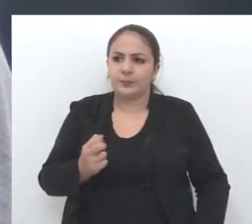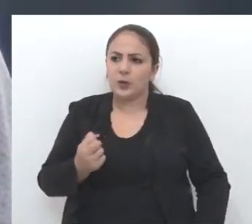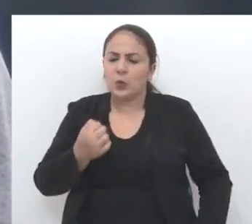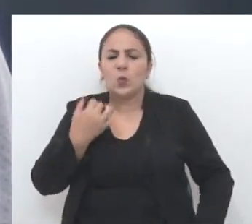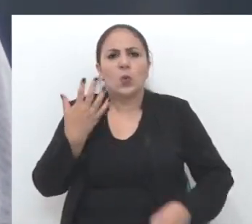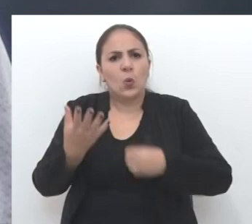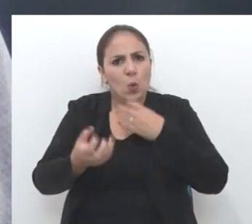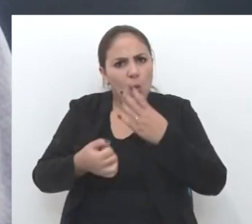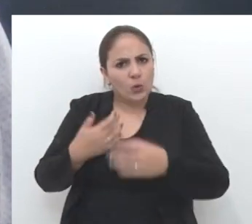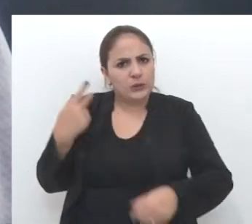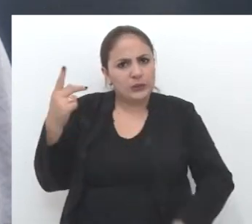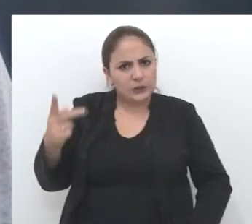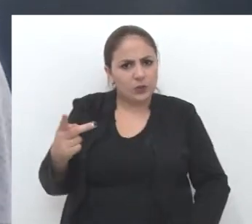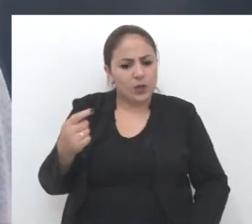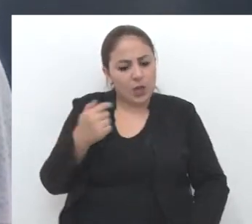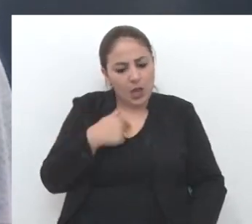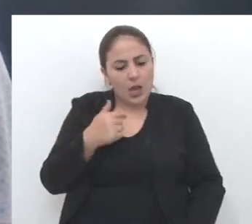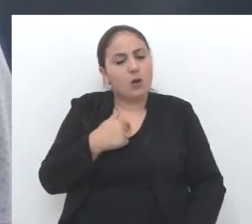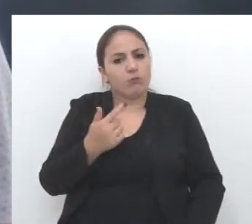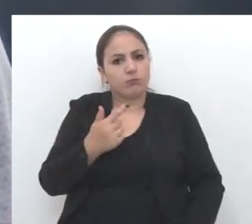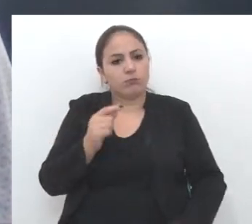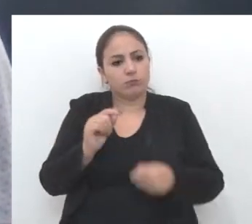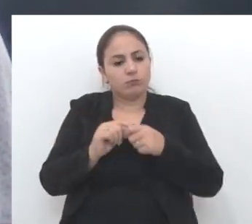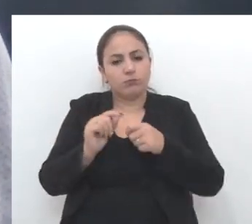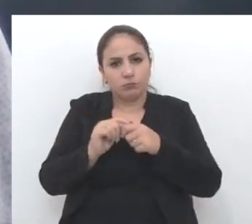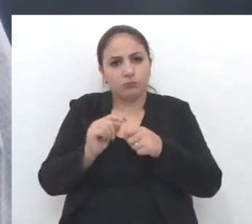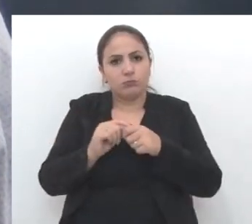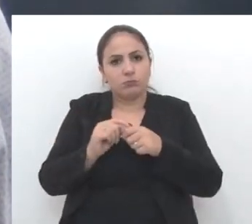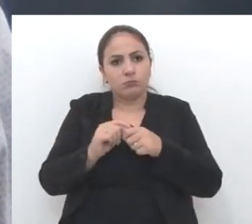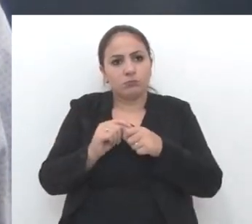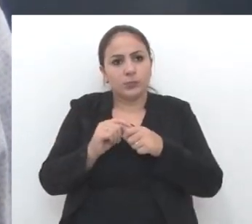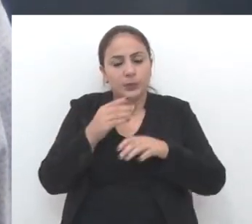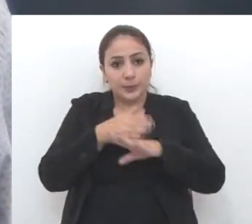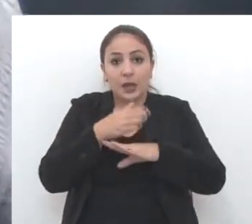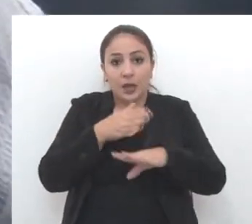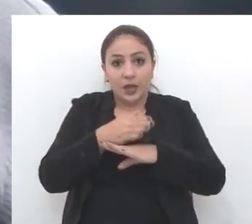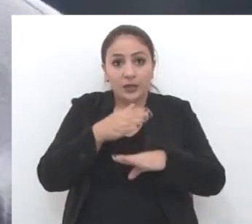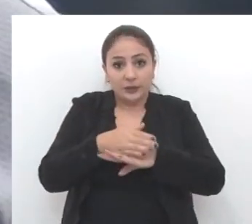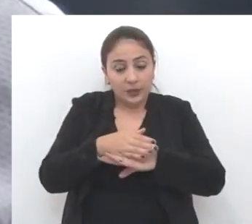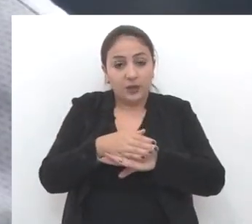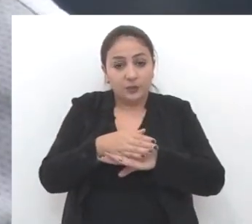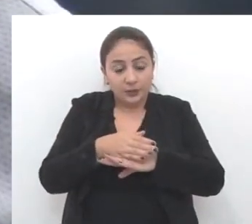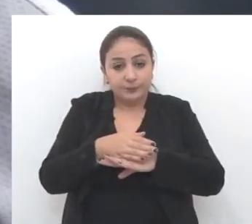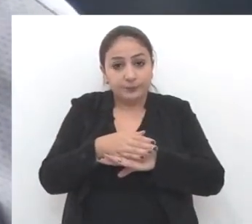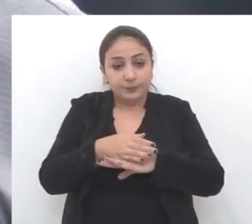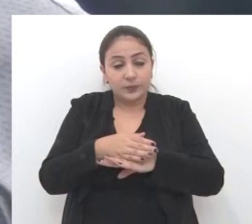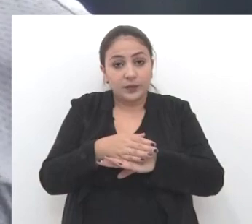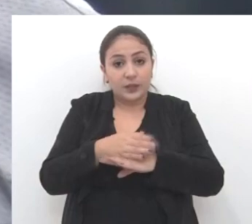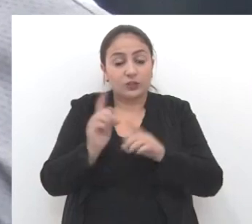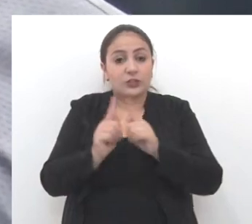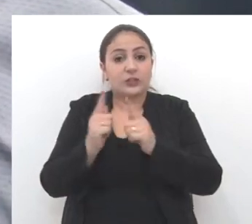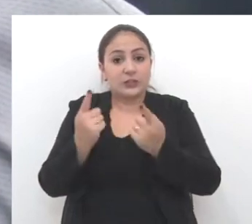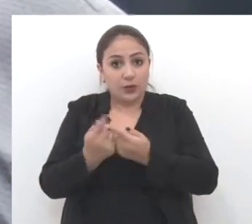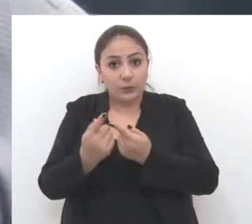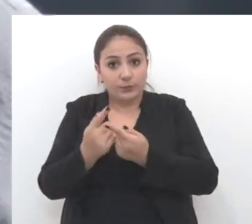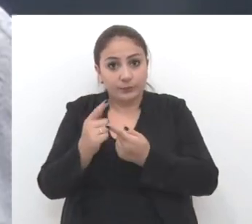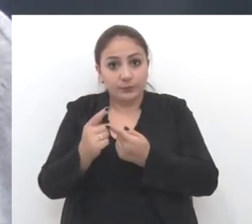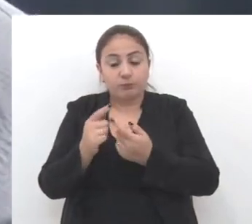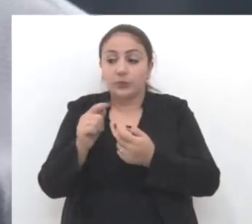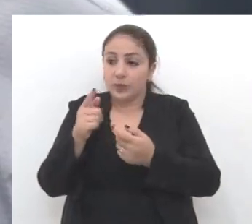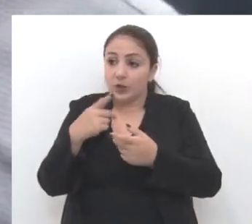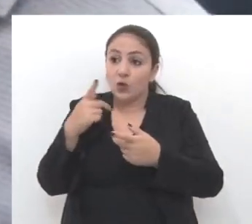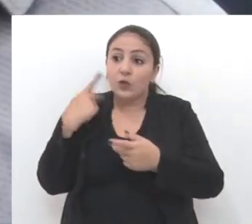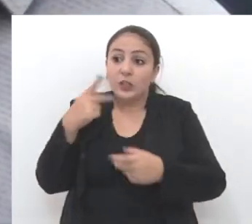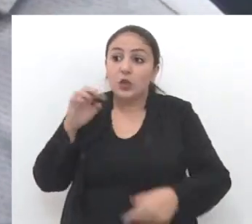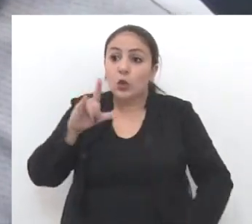e casualmente eu fazia parte também da legislatura a qual a lei se referiu, em vereador Luiz Miguel.